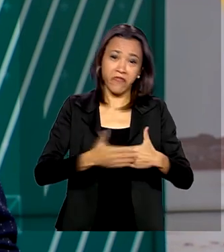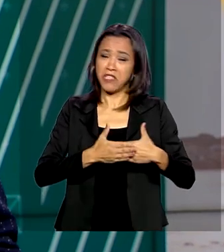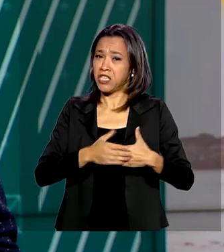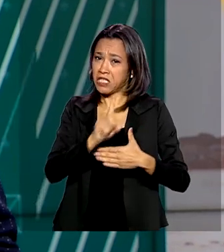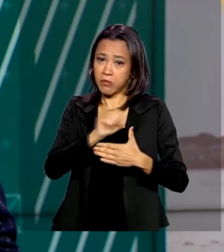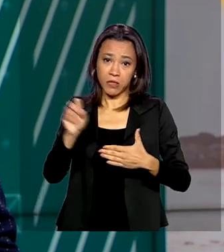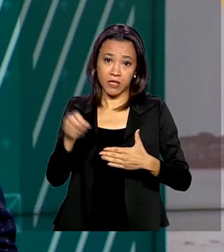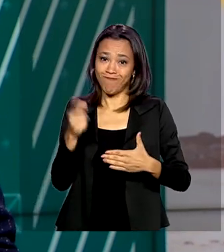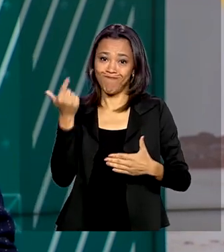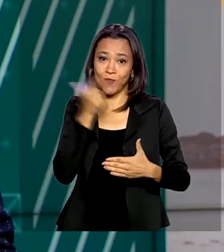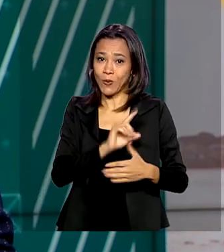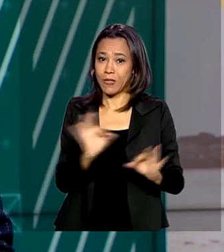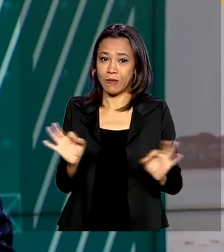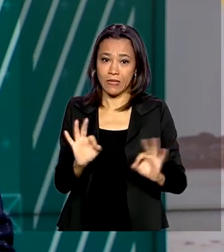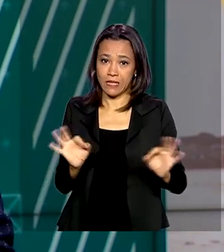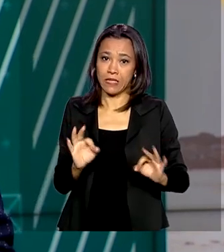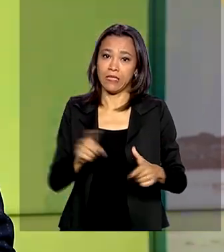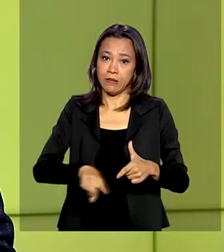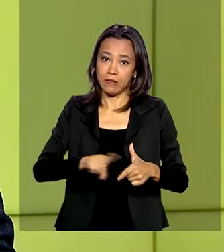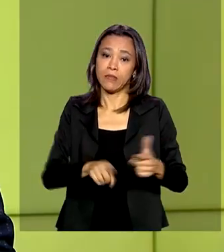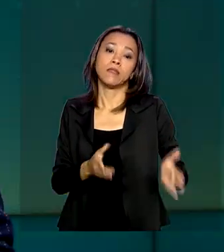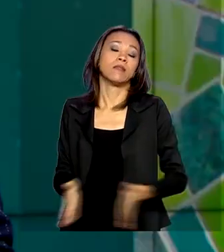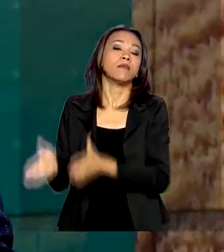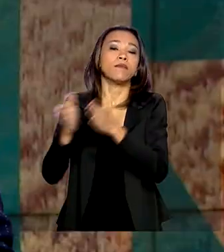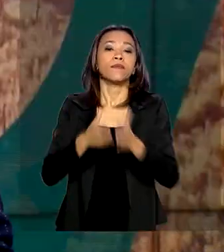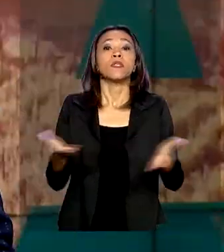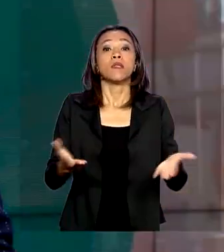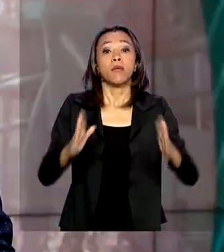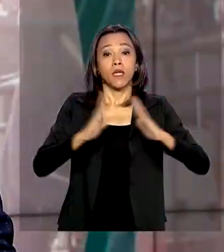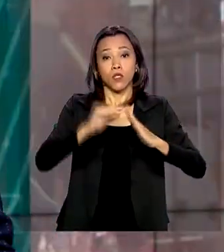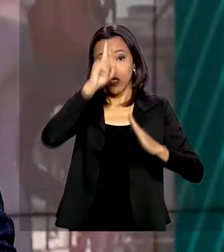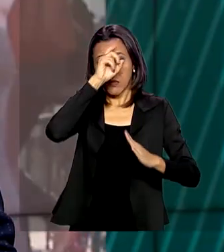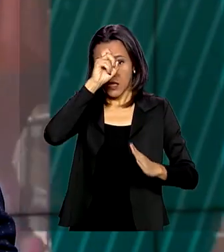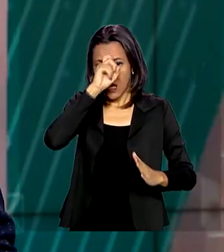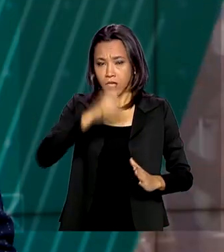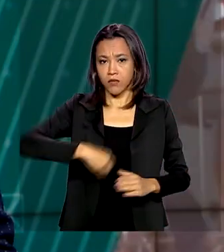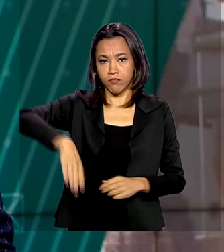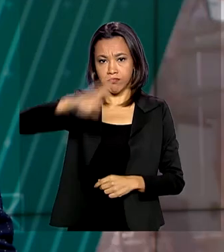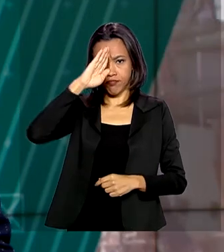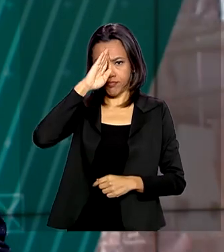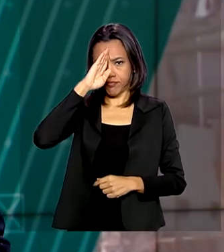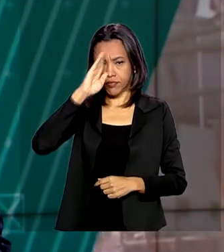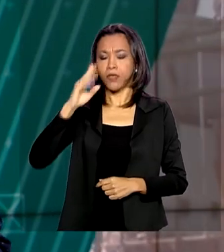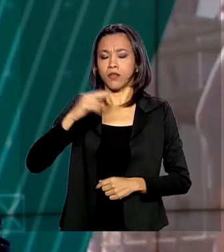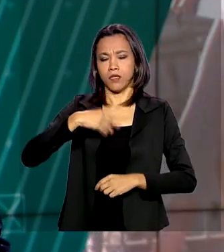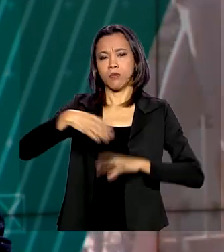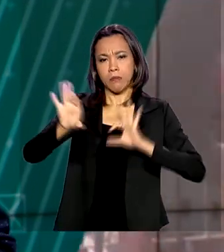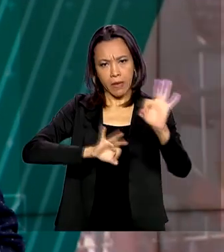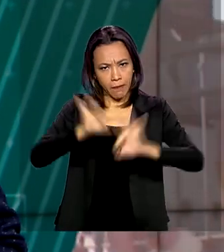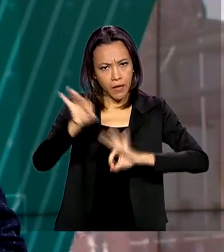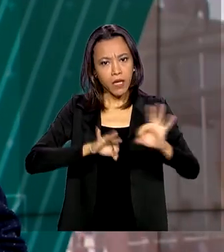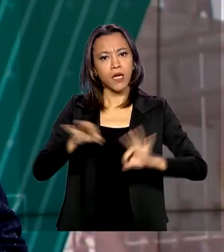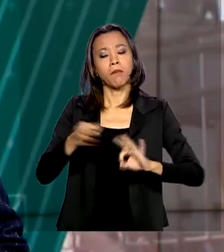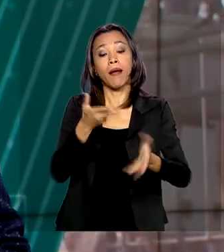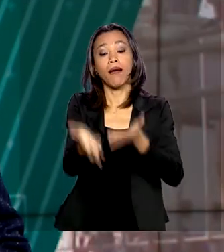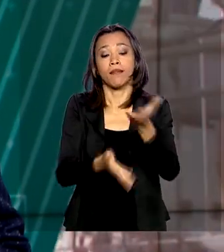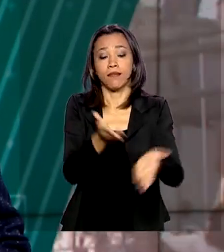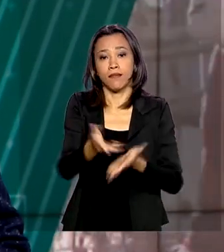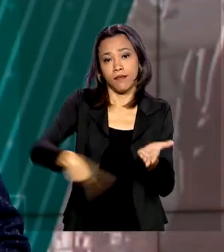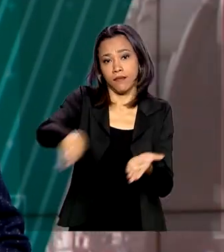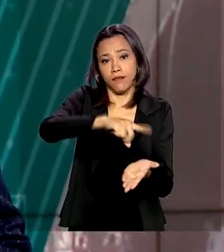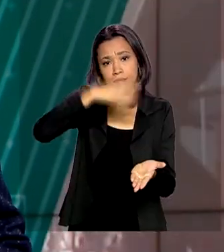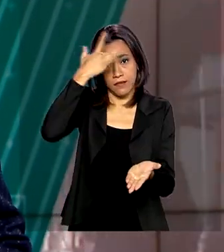O presidente disse ainda que os hospitais das Forças Armadas estão se preparando para atender a população em caso de